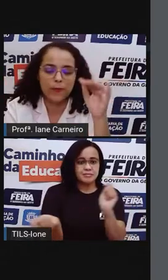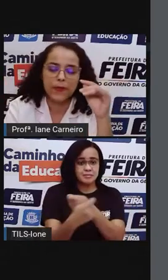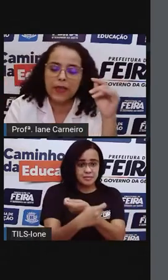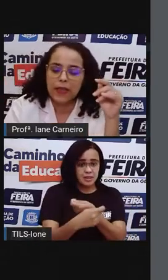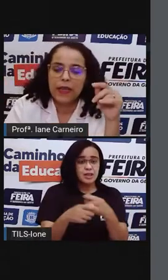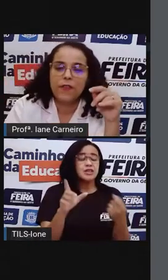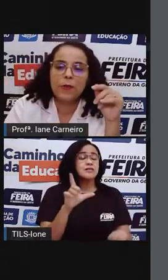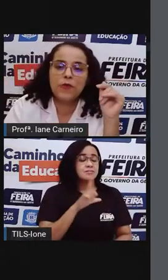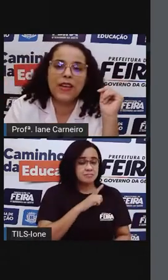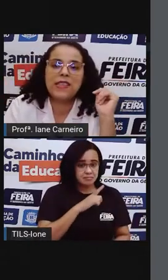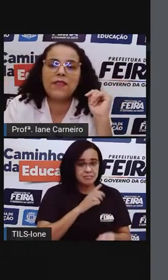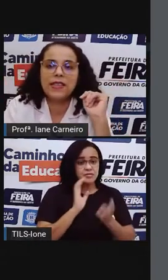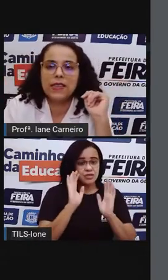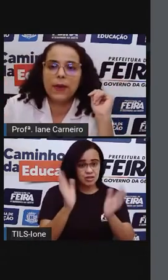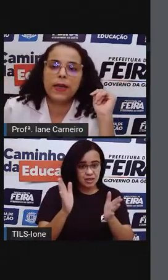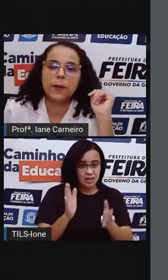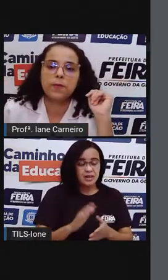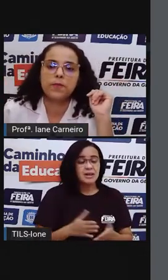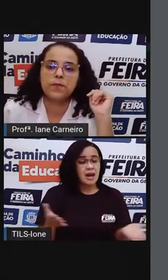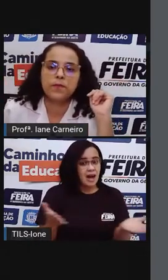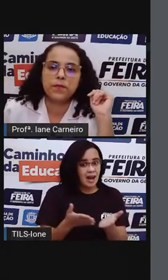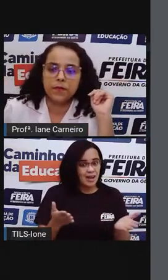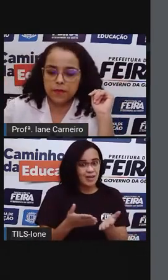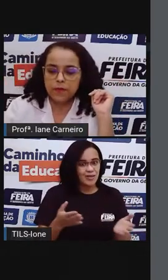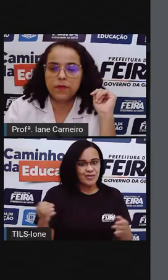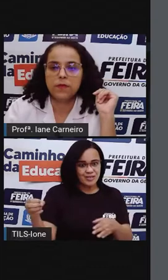criou. Vamos ver essa versão aqui.